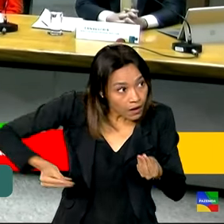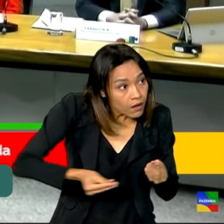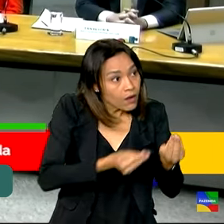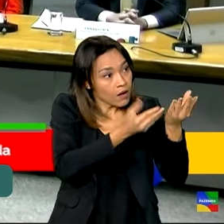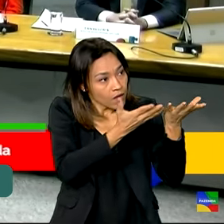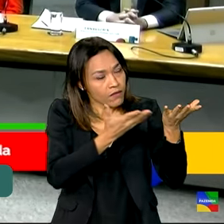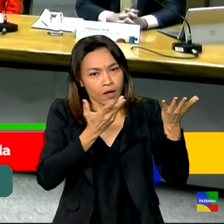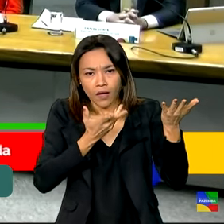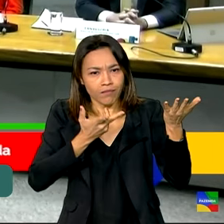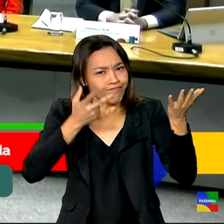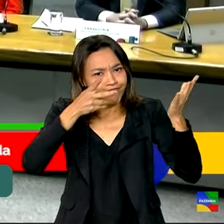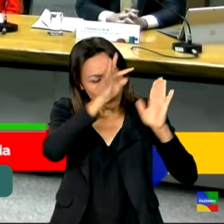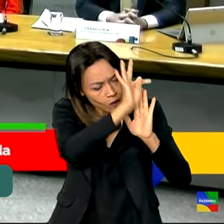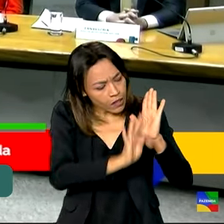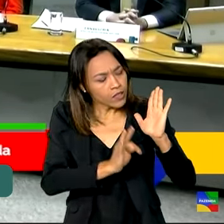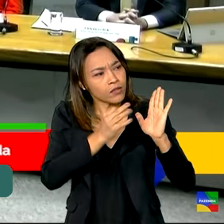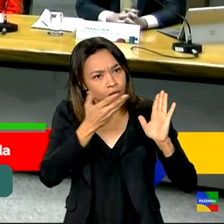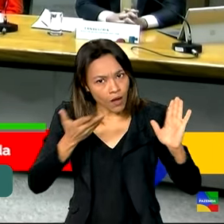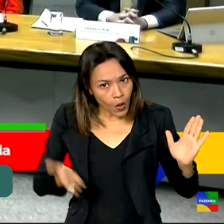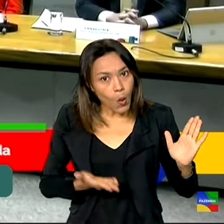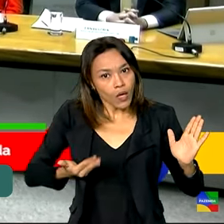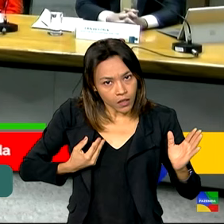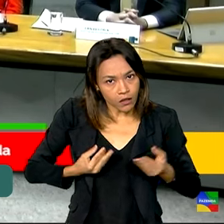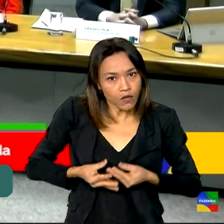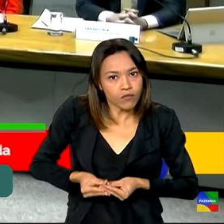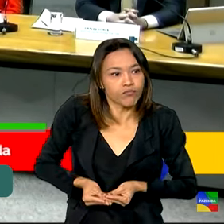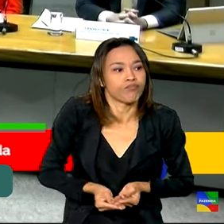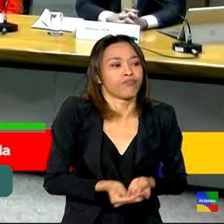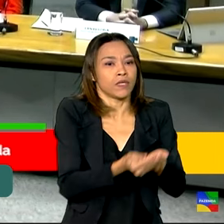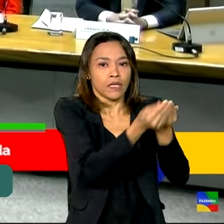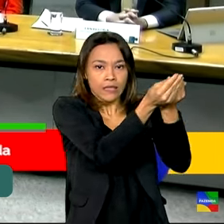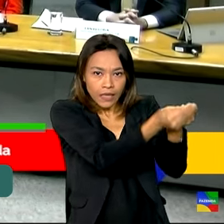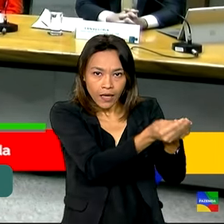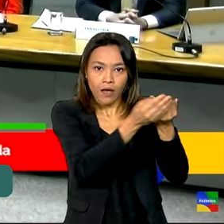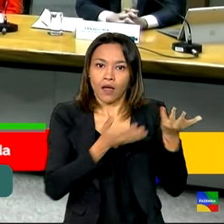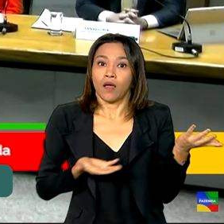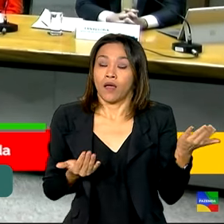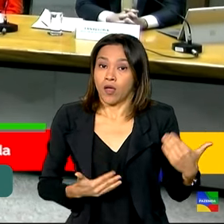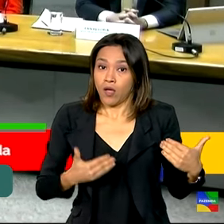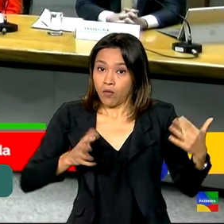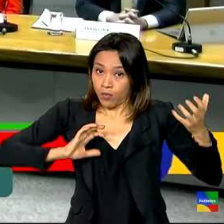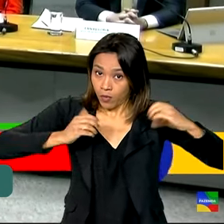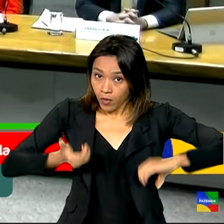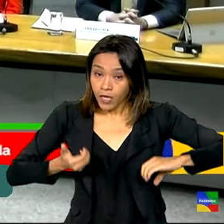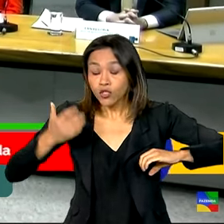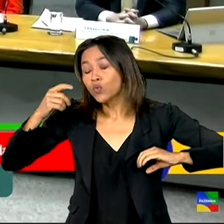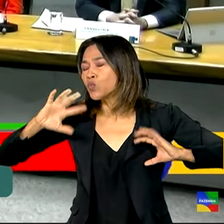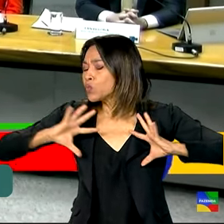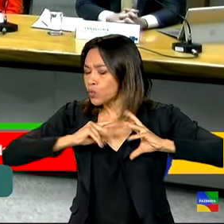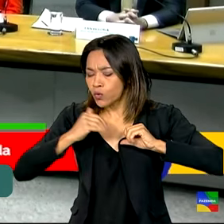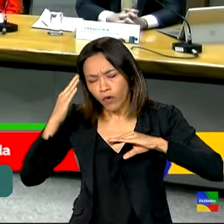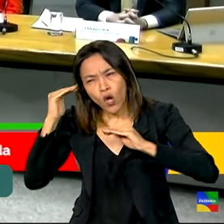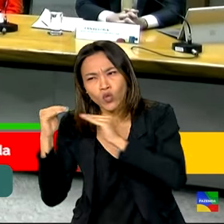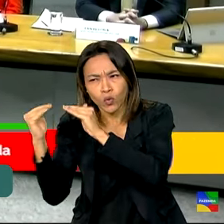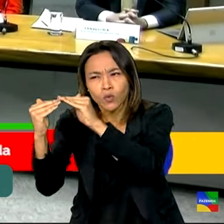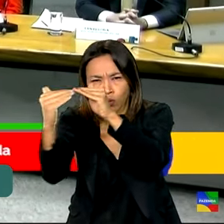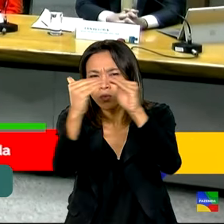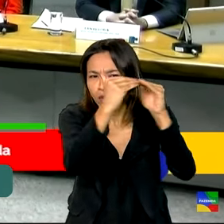forma como estamos levando ao Congresso agora, um pacote que seja muito consensuado, pactuado